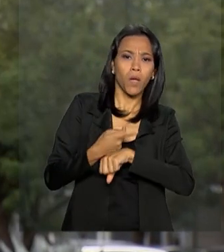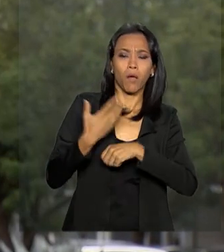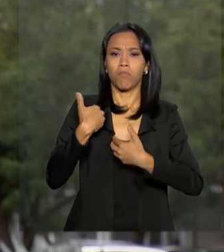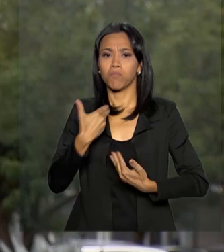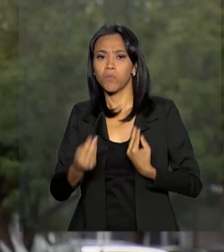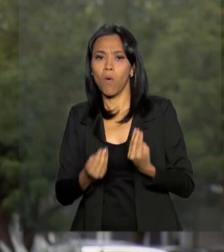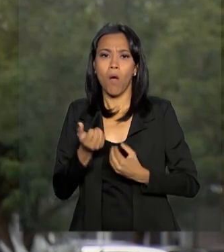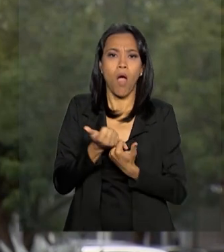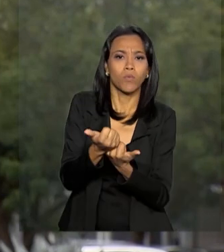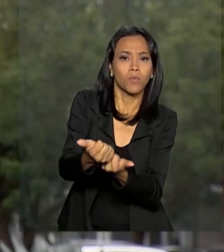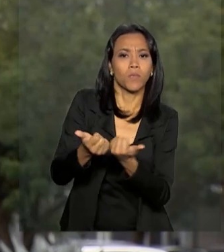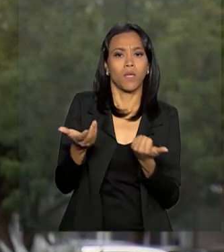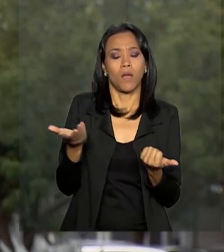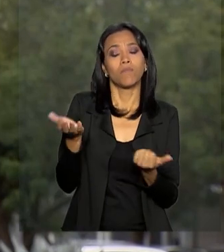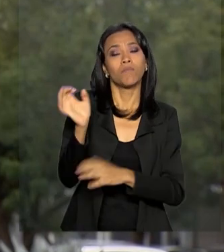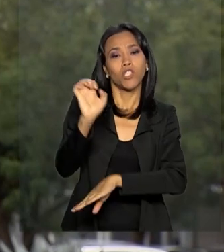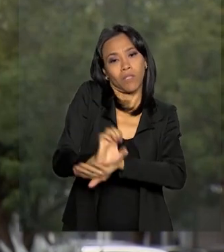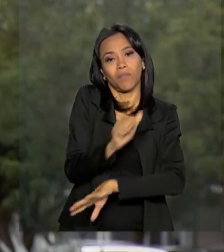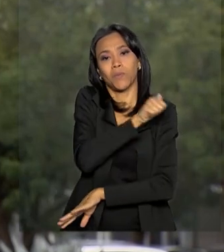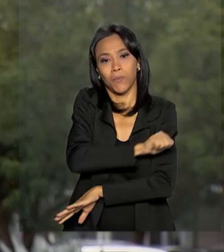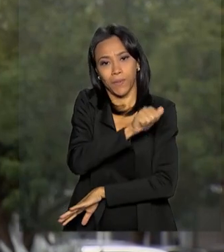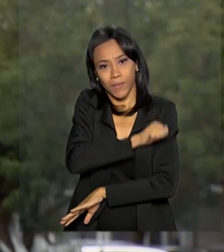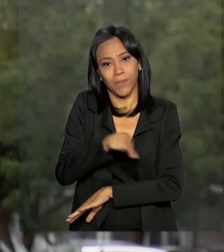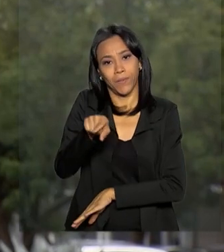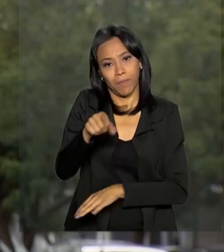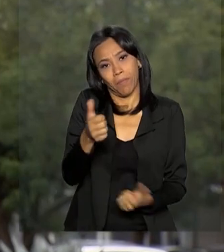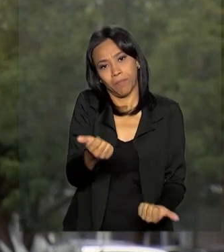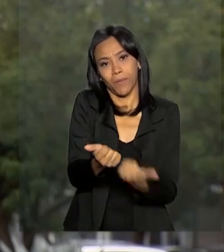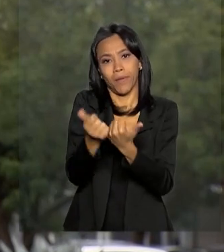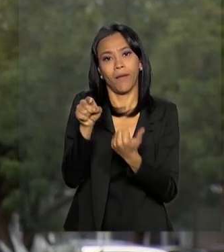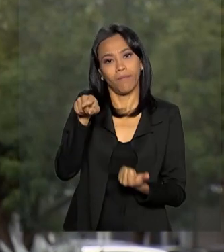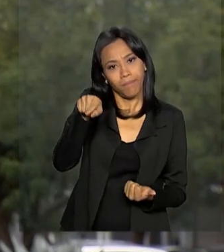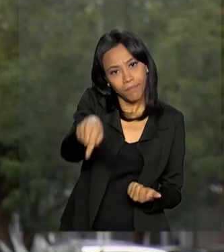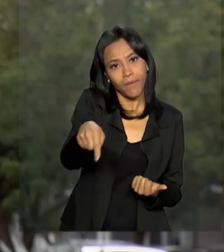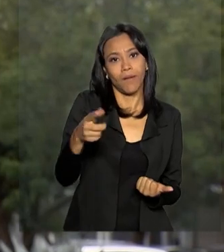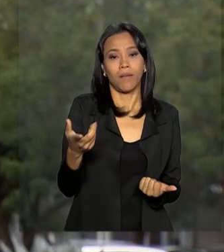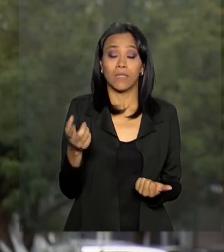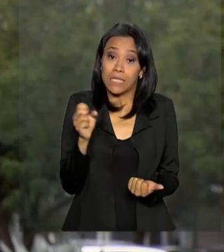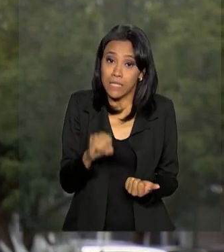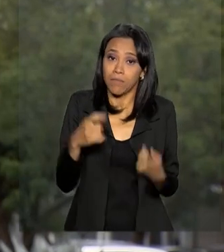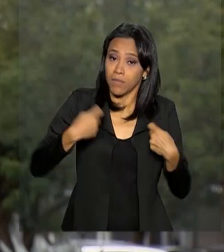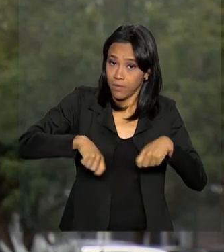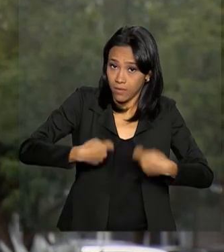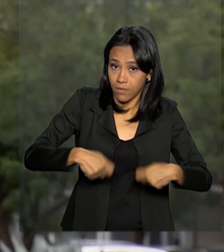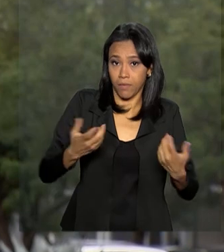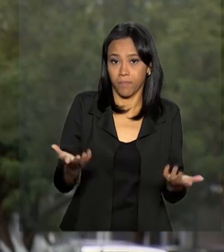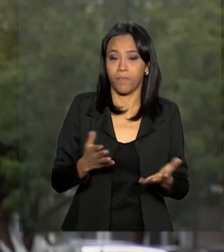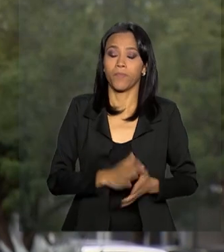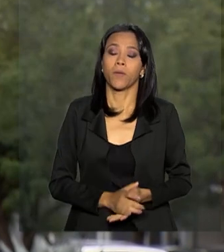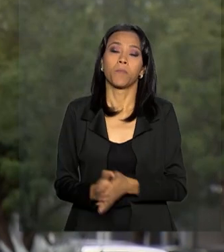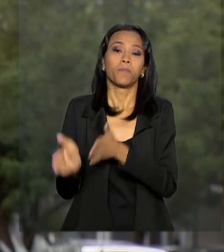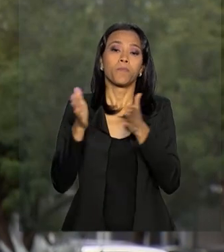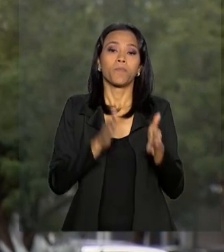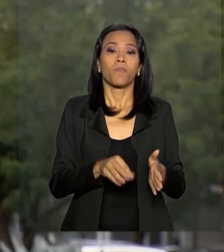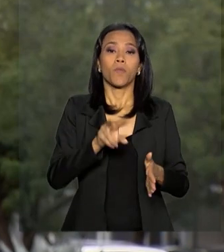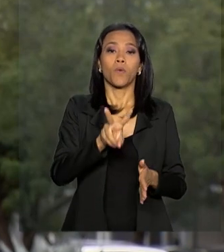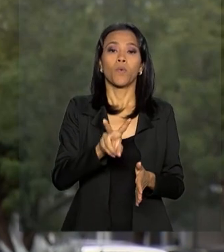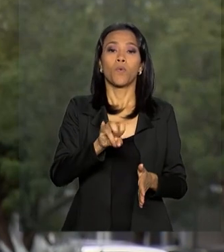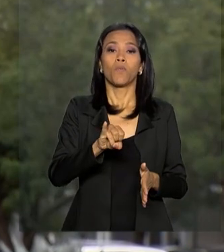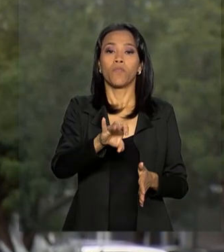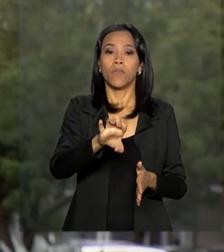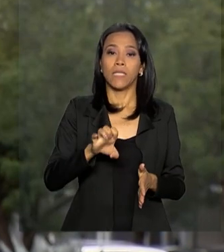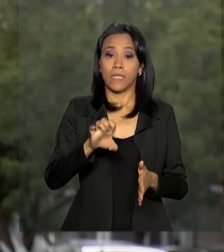autoridades do Rio de Janeiro para as ações de apoio que se fizerem necessárias. O vice-presidente da